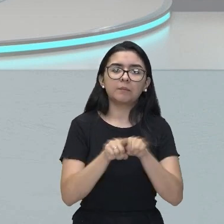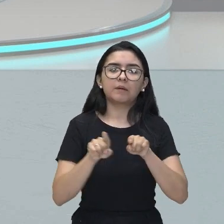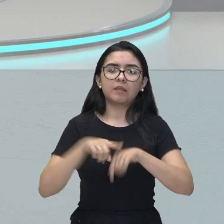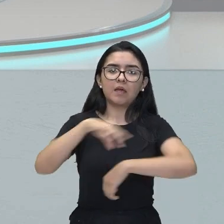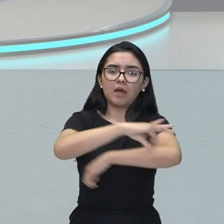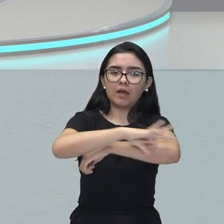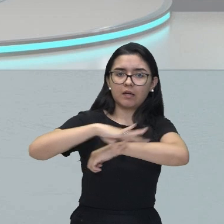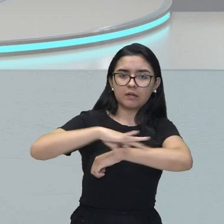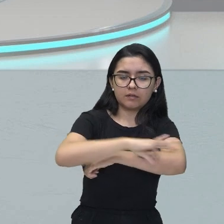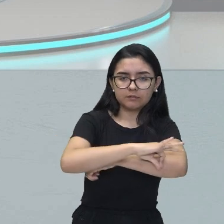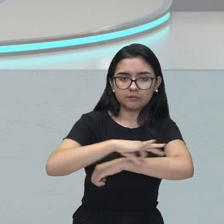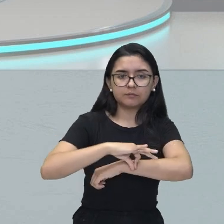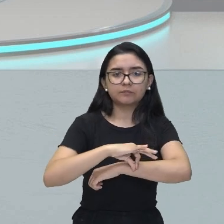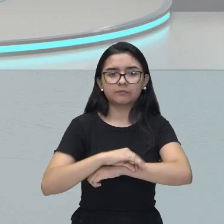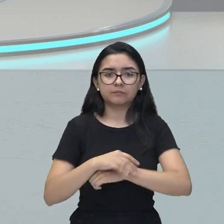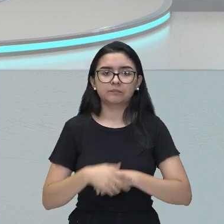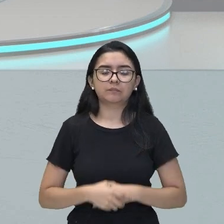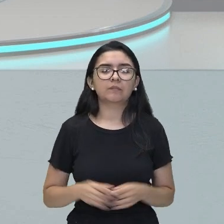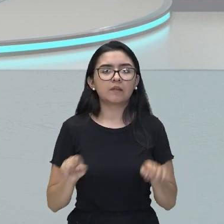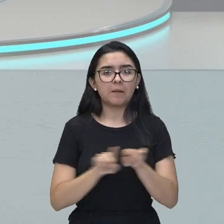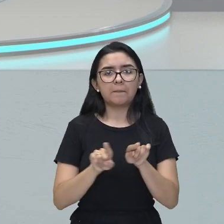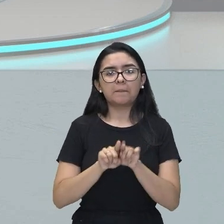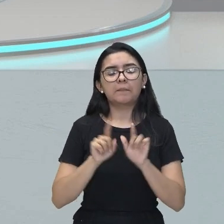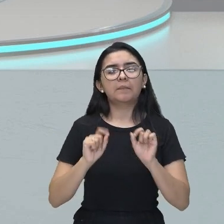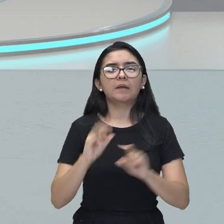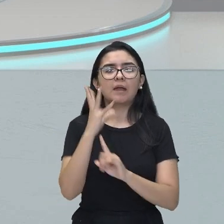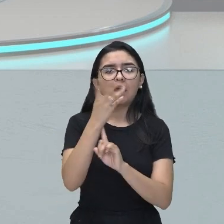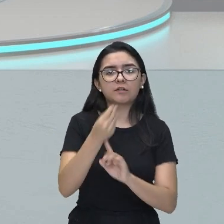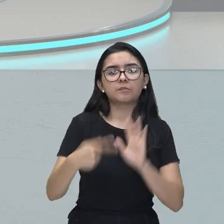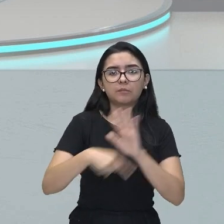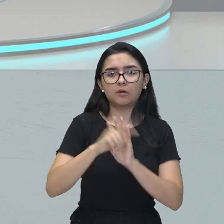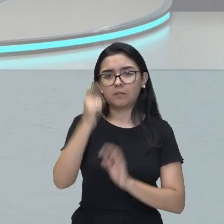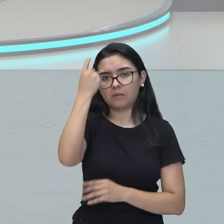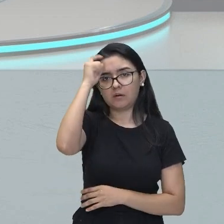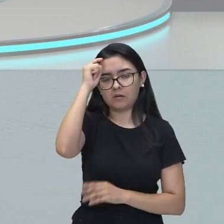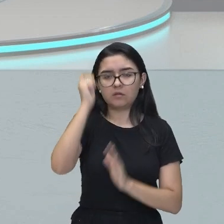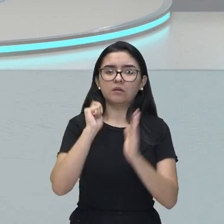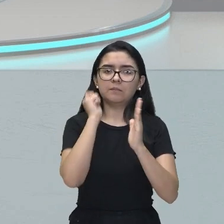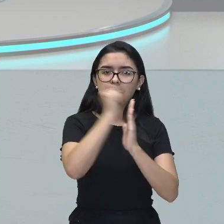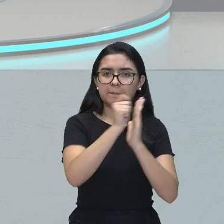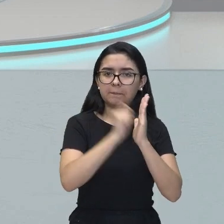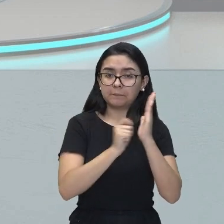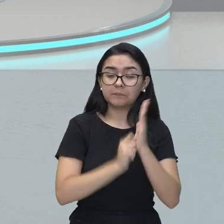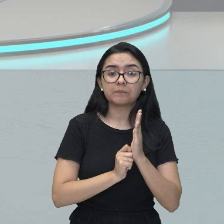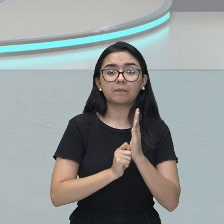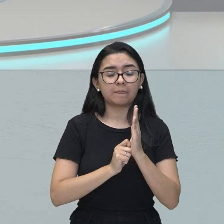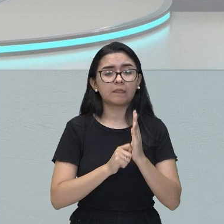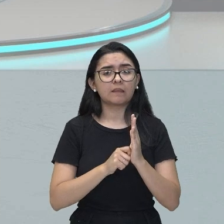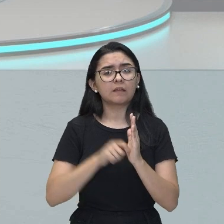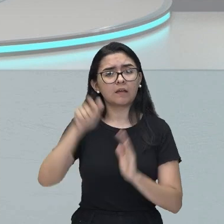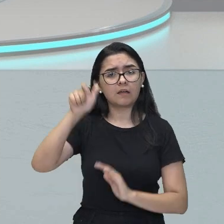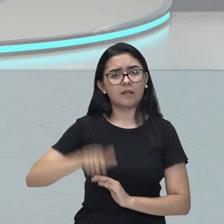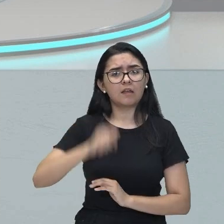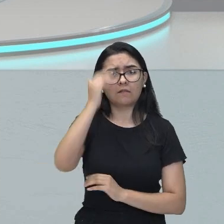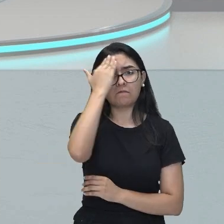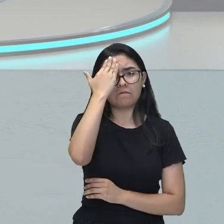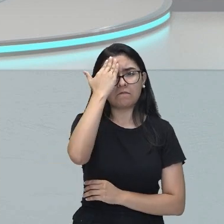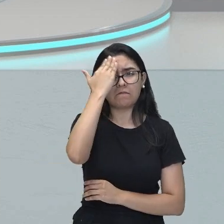na obra de Aleijadinho. Aleijadinho foi um escultor muito famoso, mineiro,